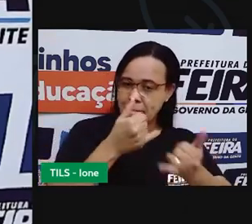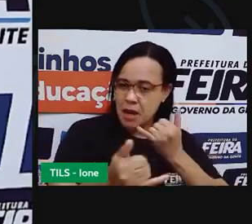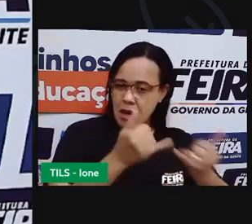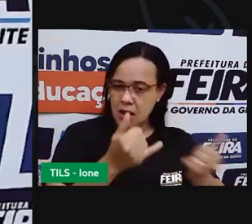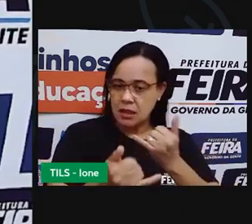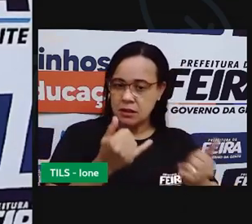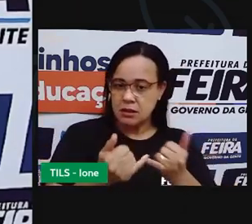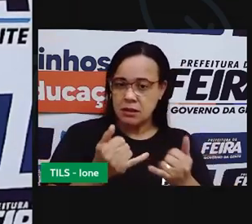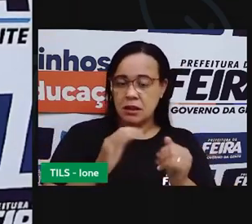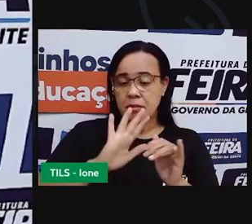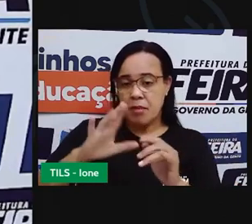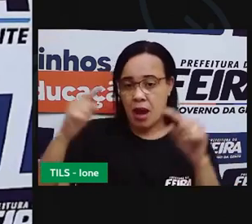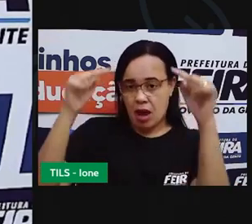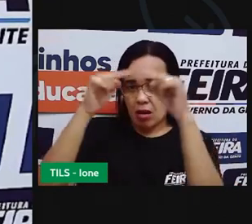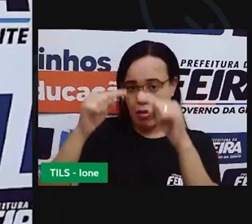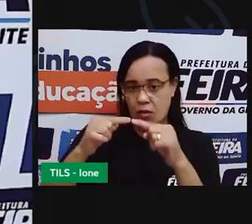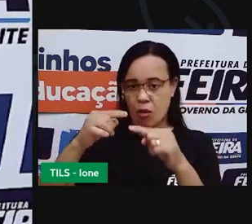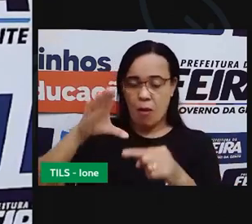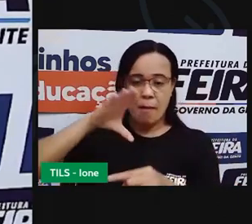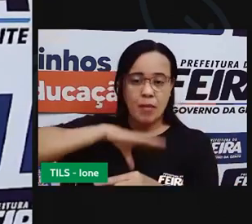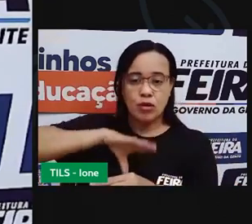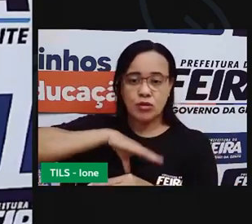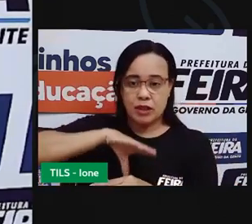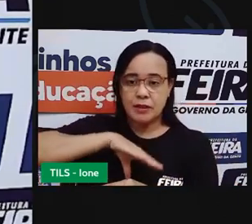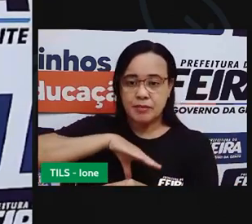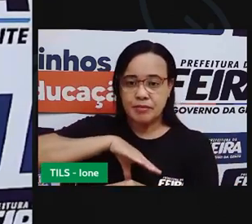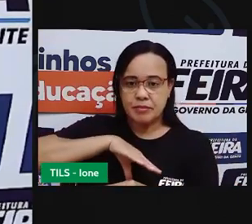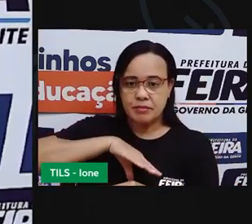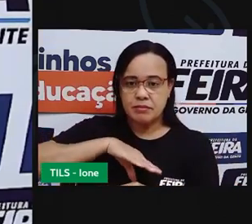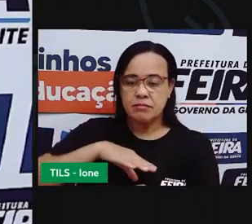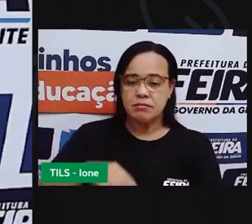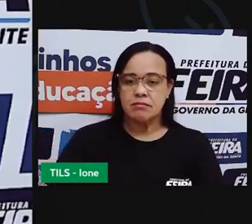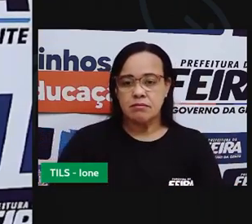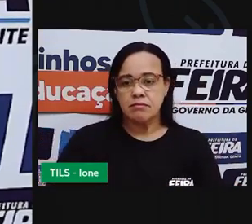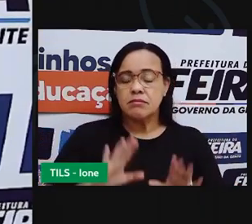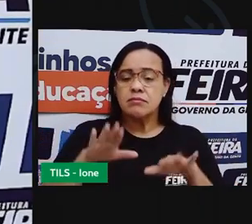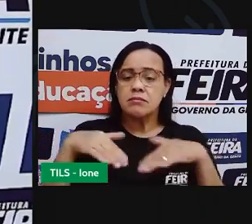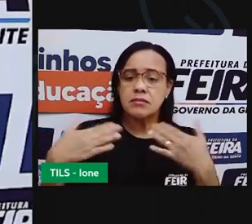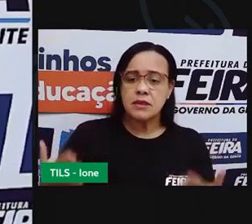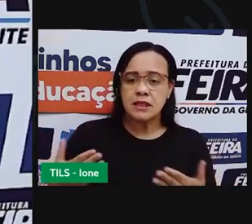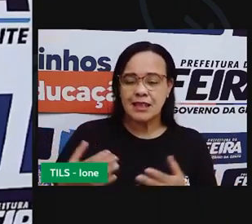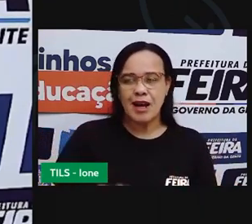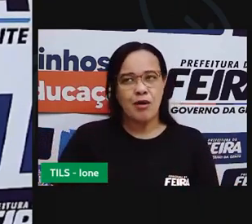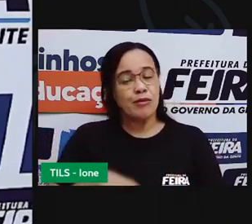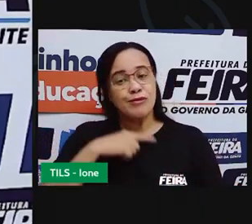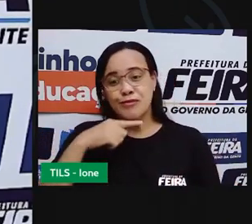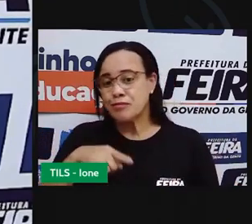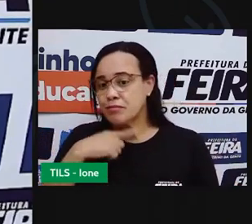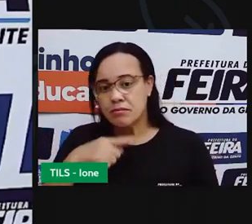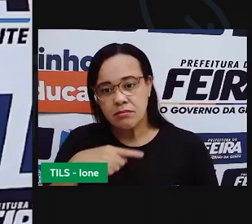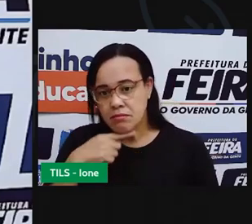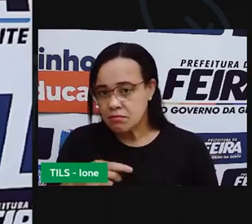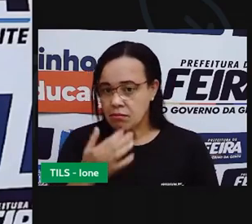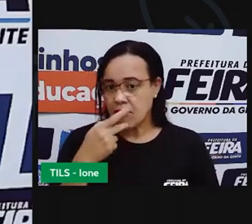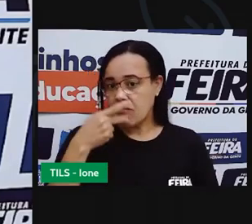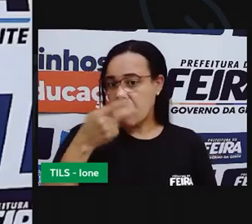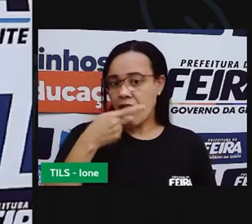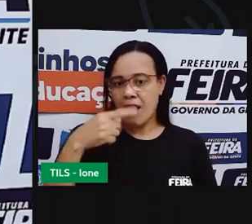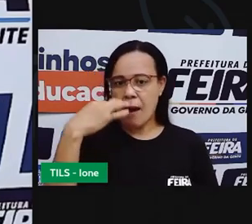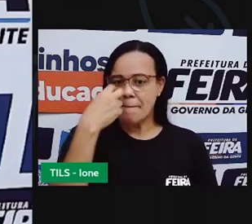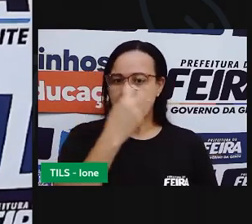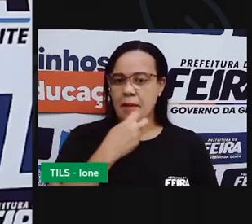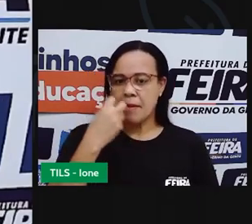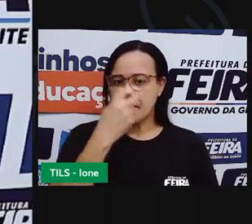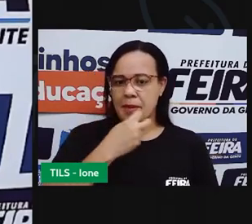muito parecida entre uma e outra. Então, vai travando a nossa língua. Eu vou